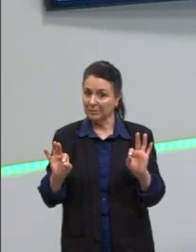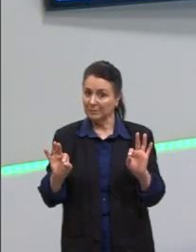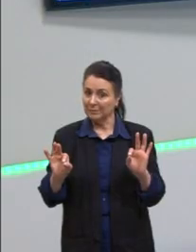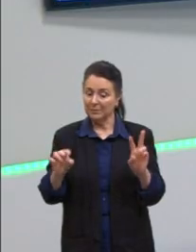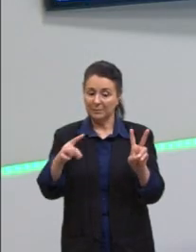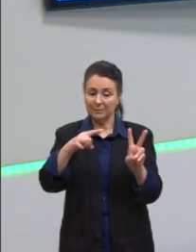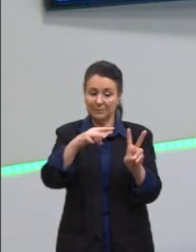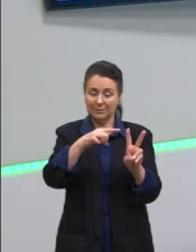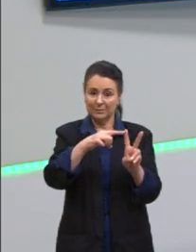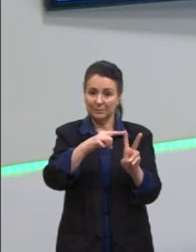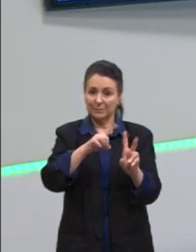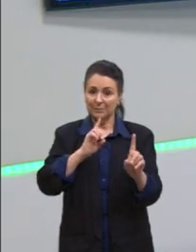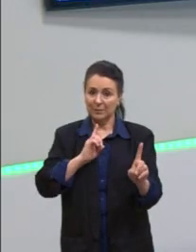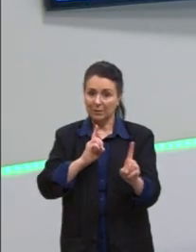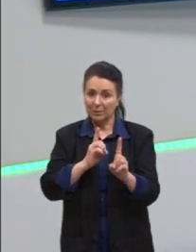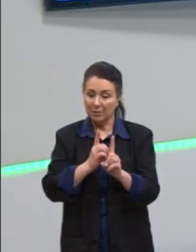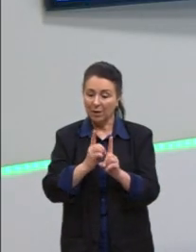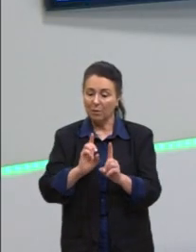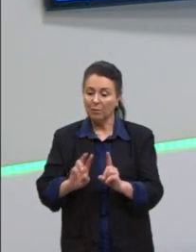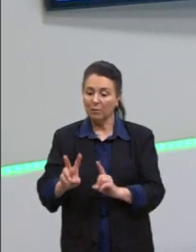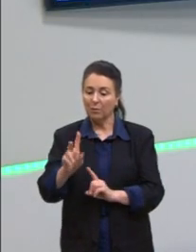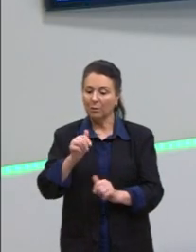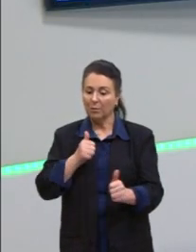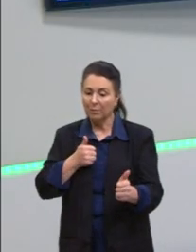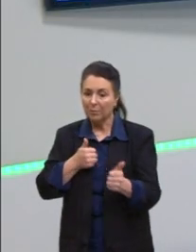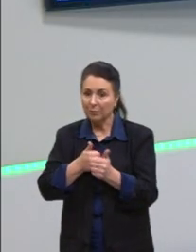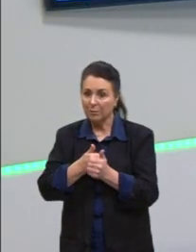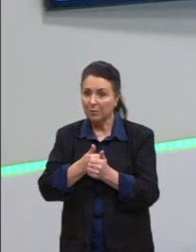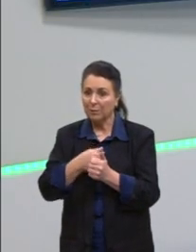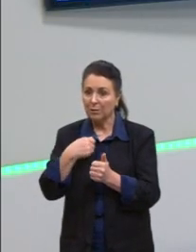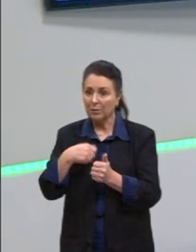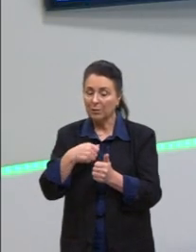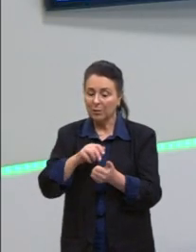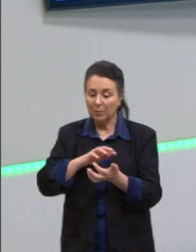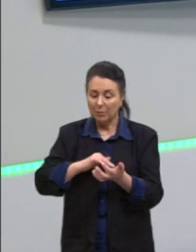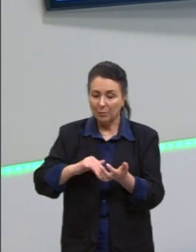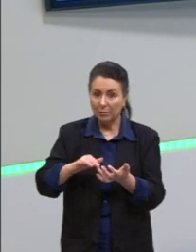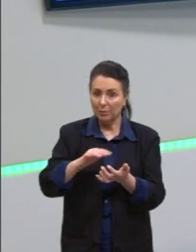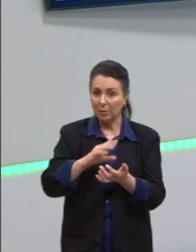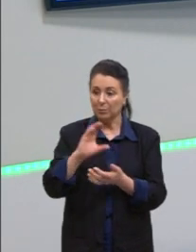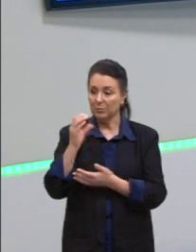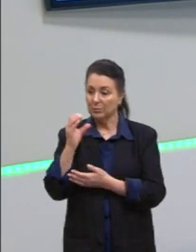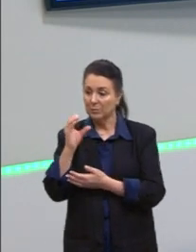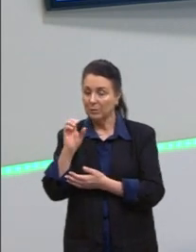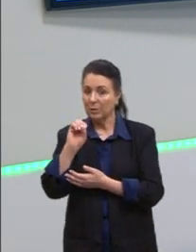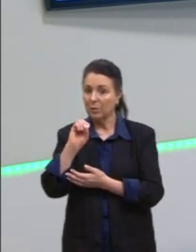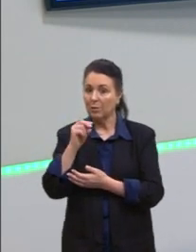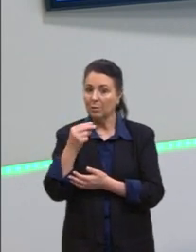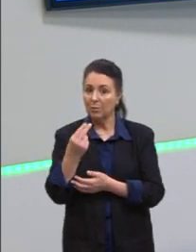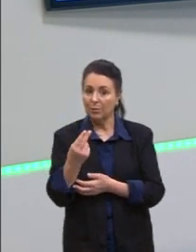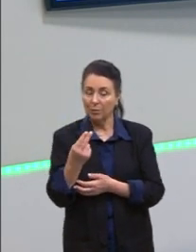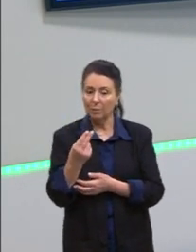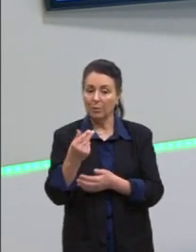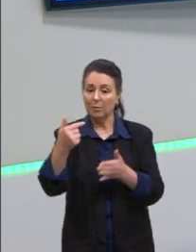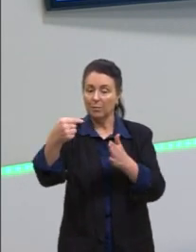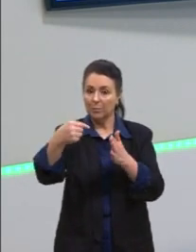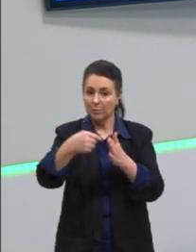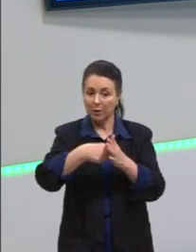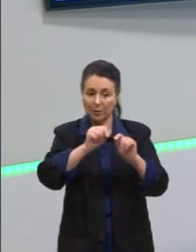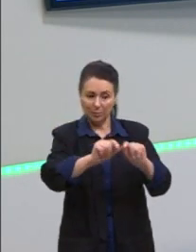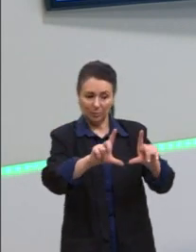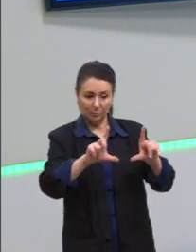pode chegar no valor mais próximo, mas aí a gente precisaria ou de uma calculadora científica, ou que o enunciado nos